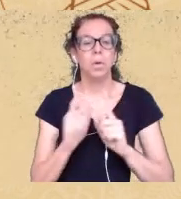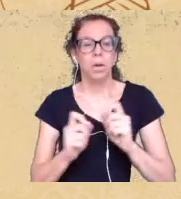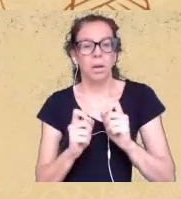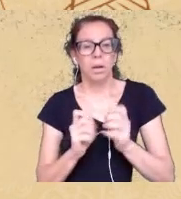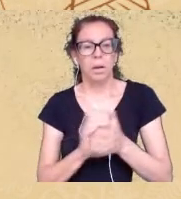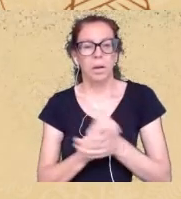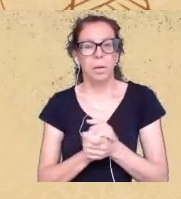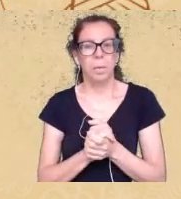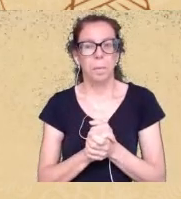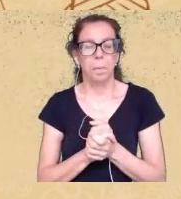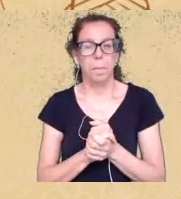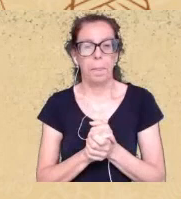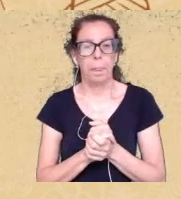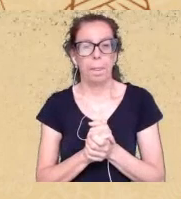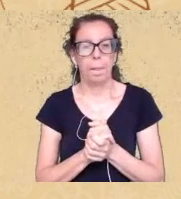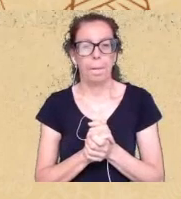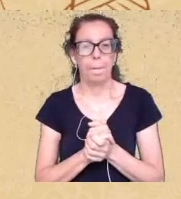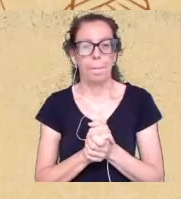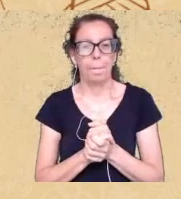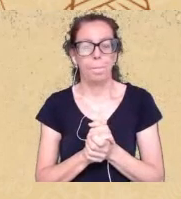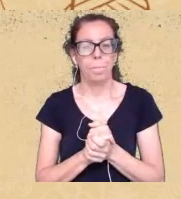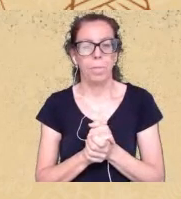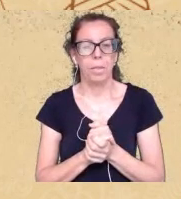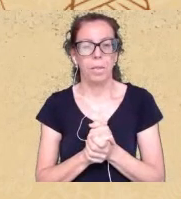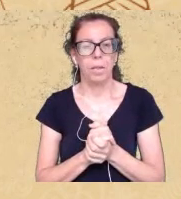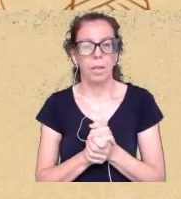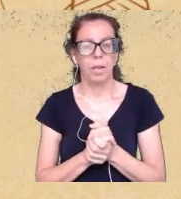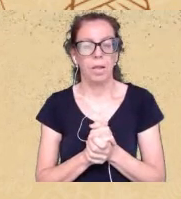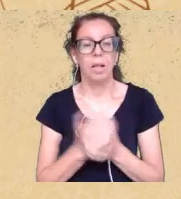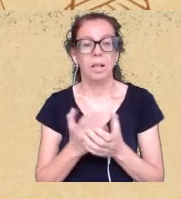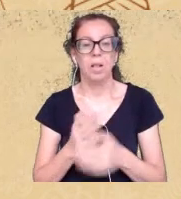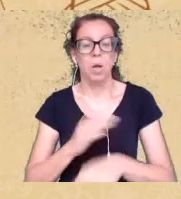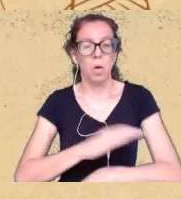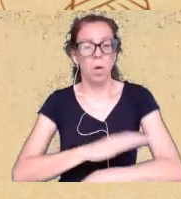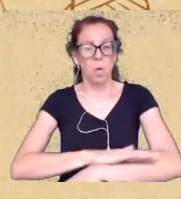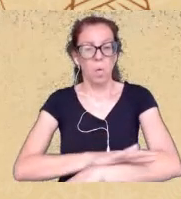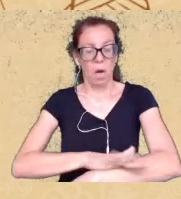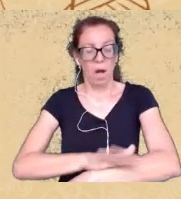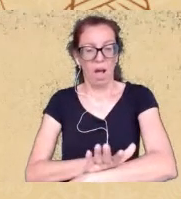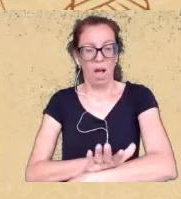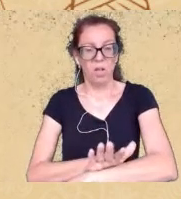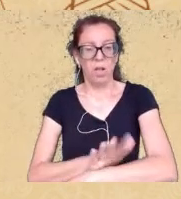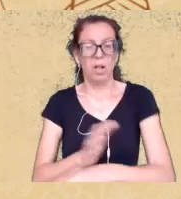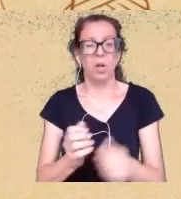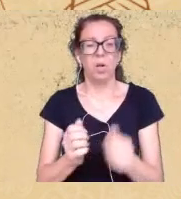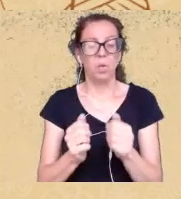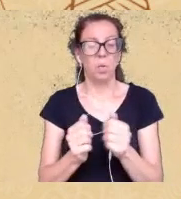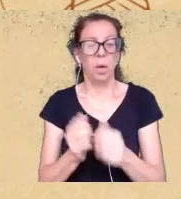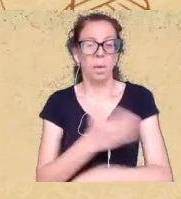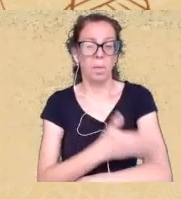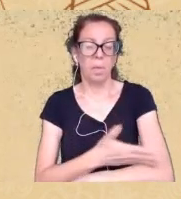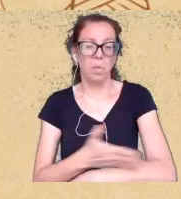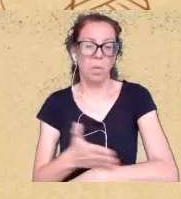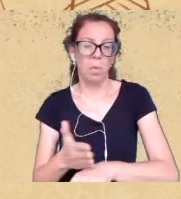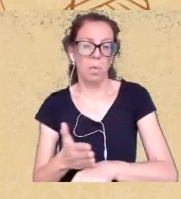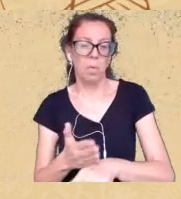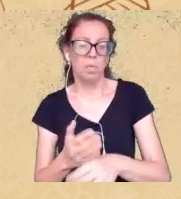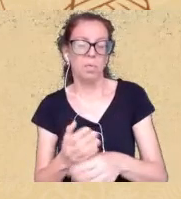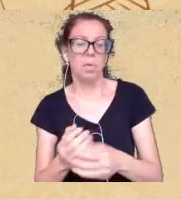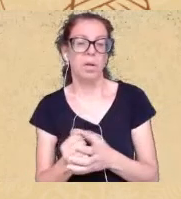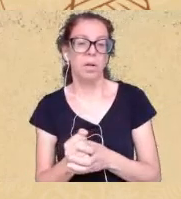um dos privilégios que o racismo confere às pessoas brancas elas serem consideradas humanas terem o direito a sua